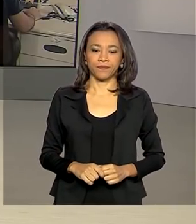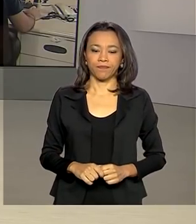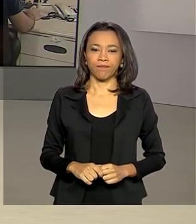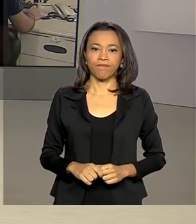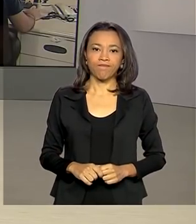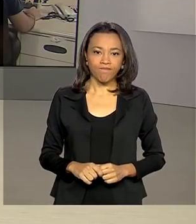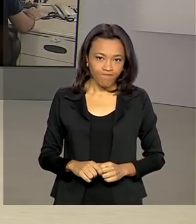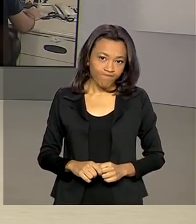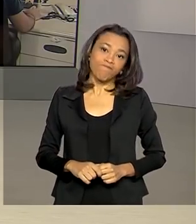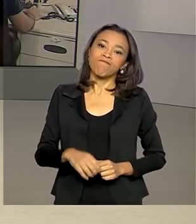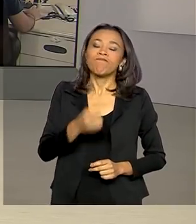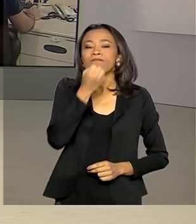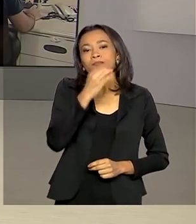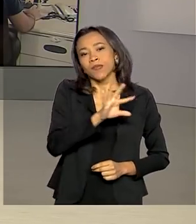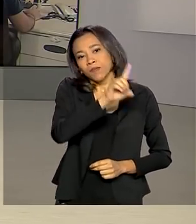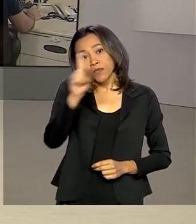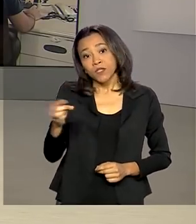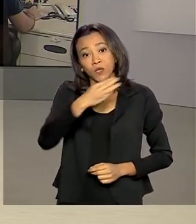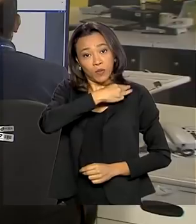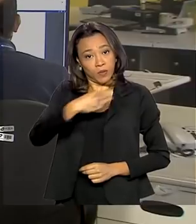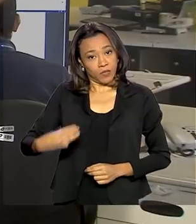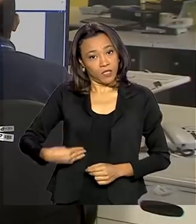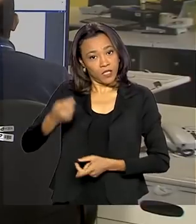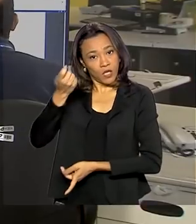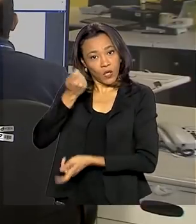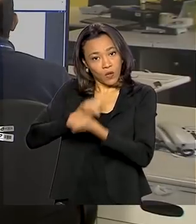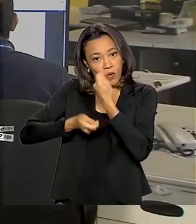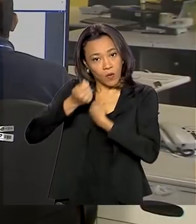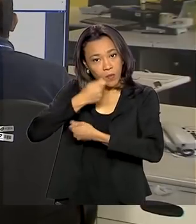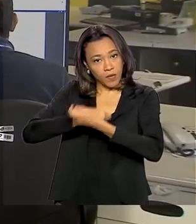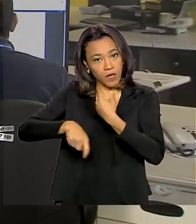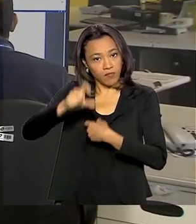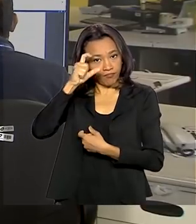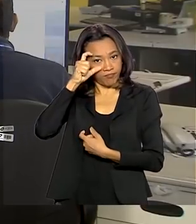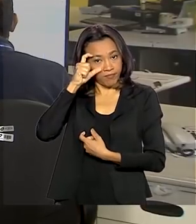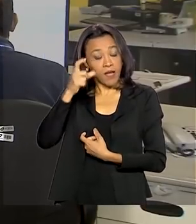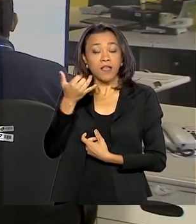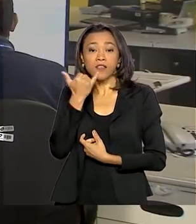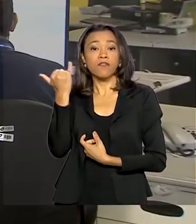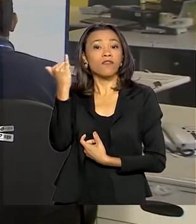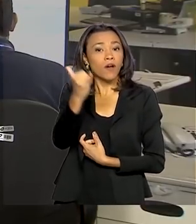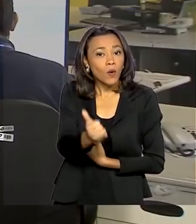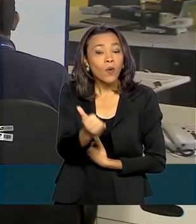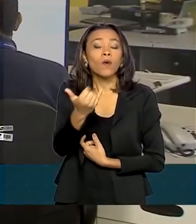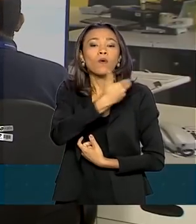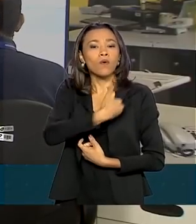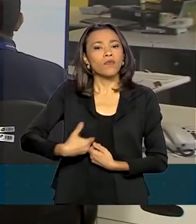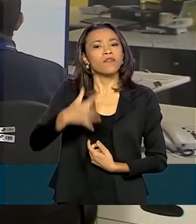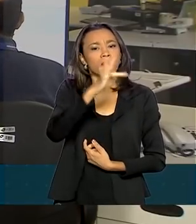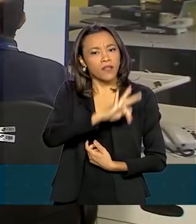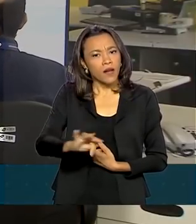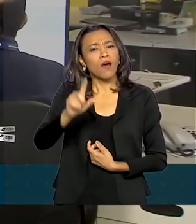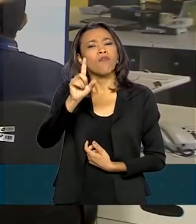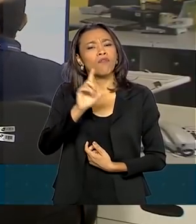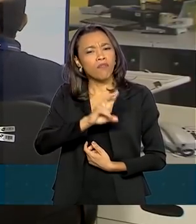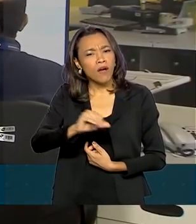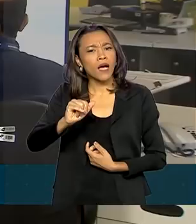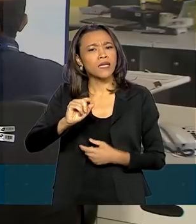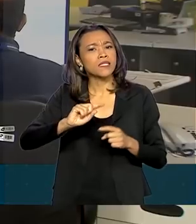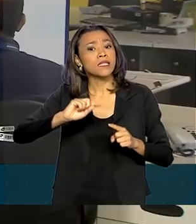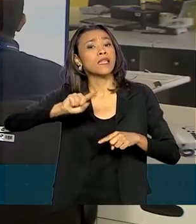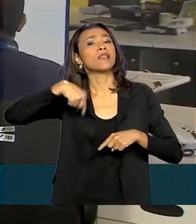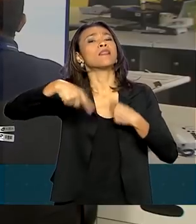Bom dia, Renato. O ministro da Economia, Paulo Guedes, afirmou nesse fim de semana que o governo federal vai rolar a dívida dos municípios.